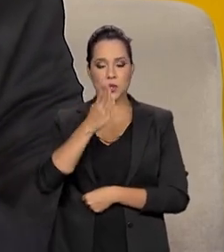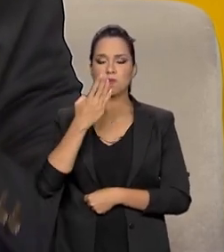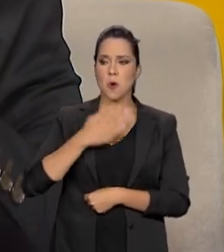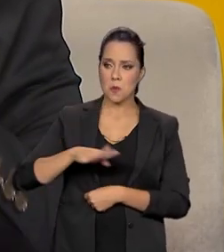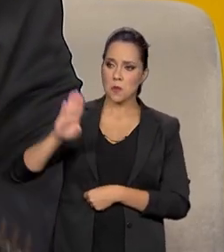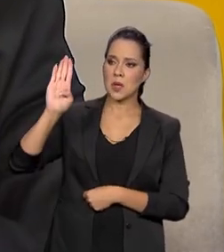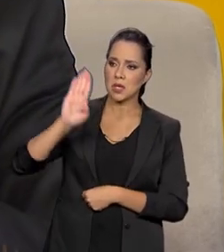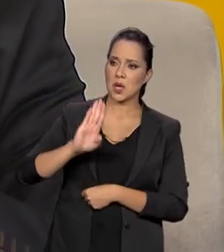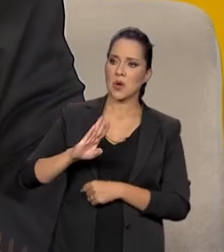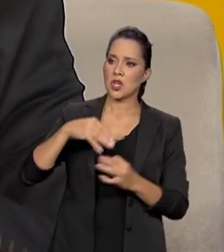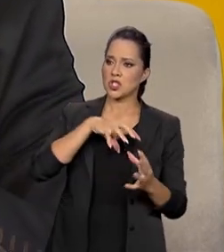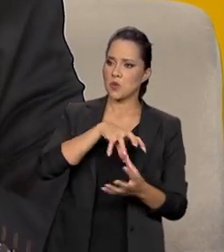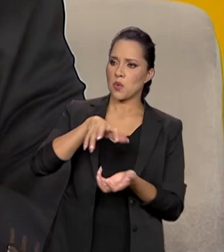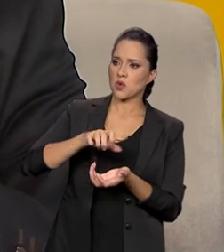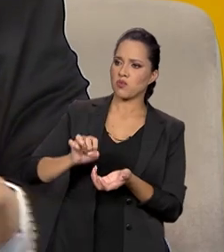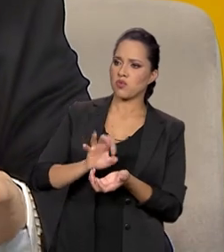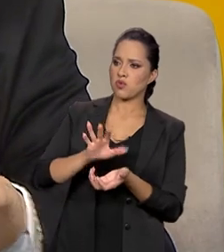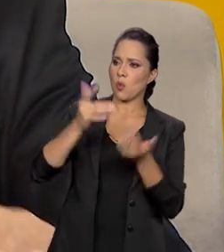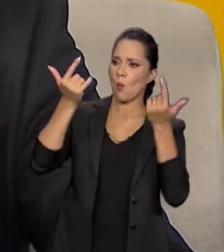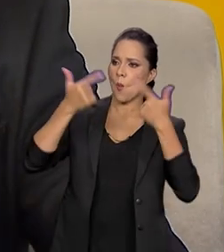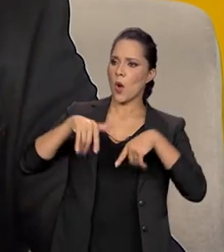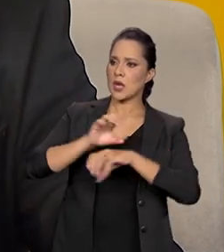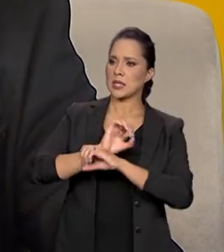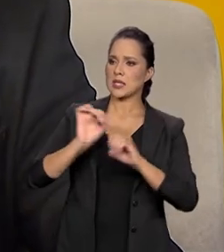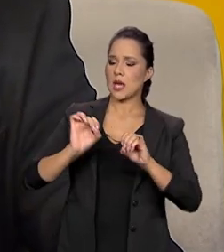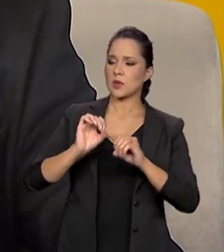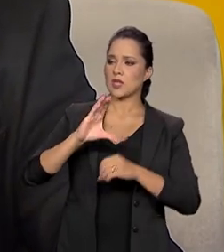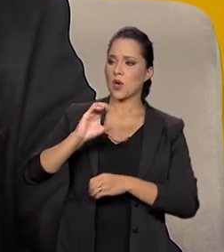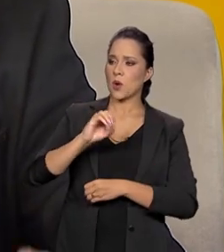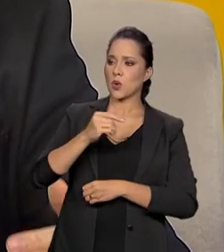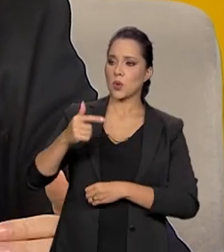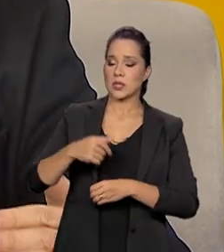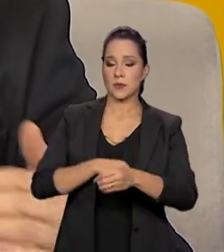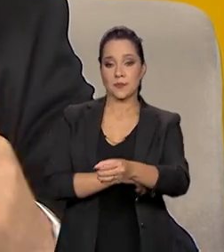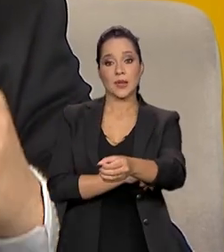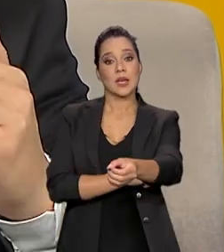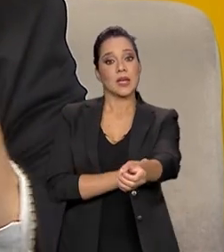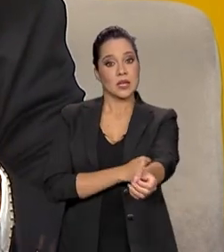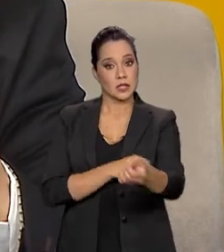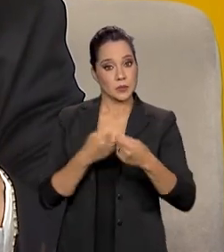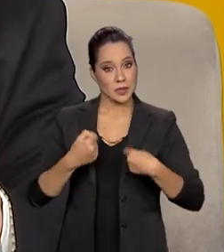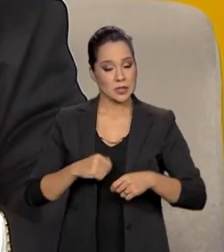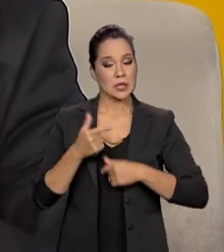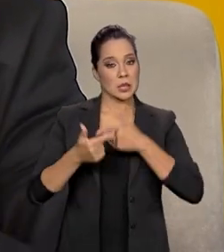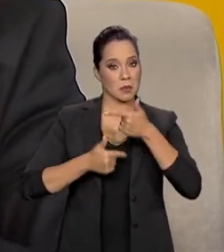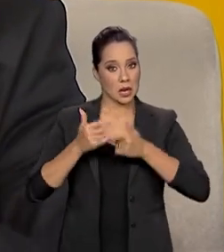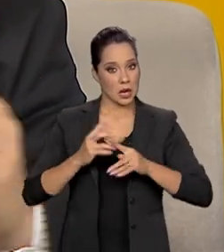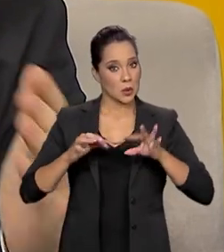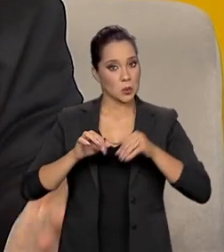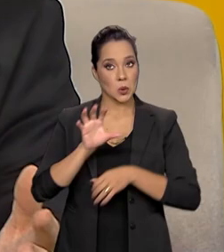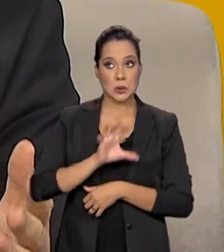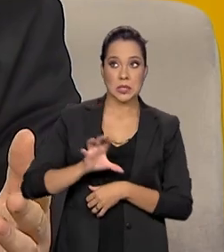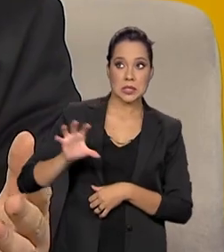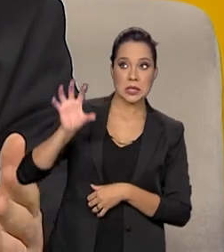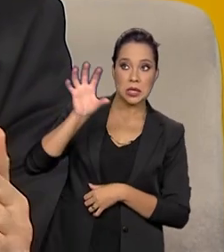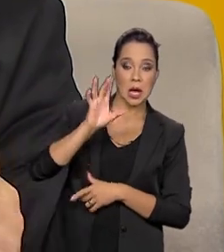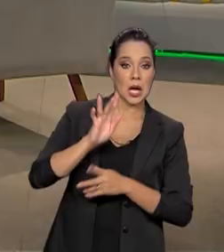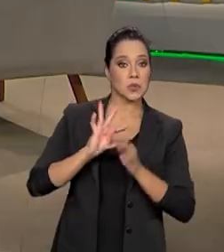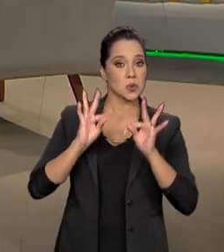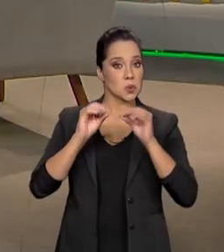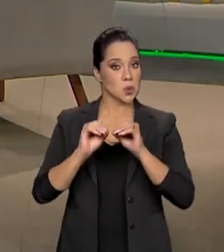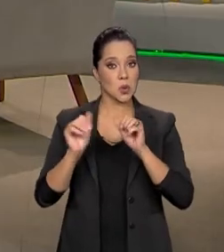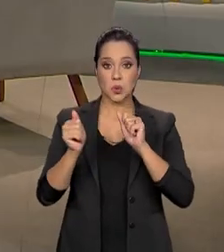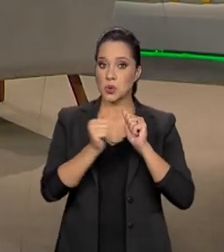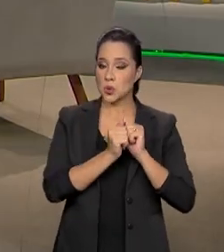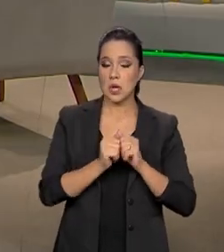emissões zero. Neutras. Neutras de carbono. E a gente tem que trabalhar com todos esses cenários, com todos esses atores